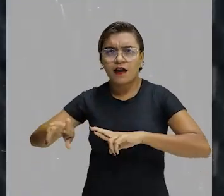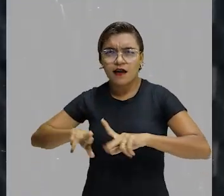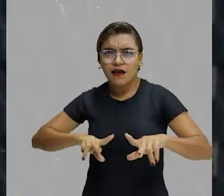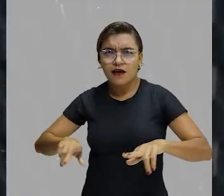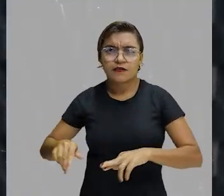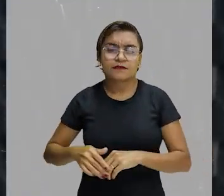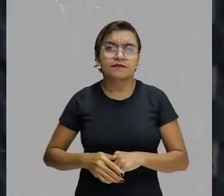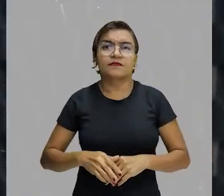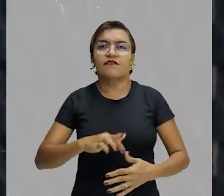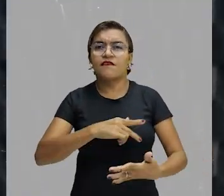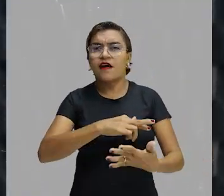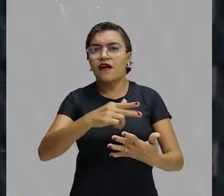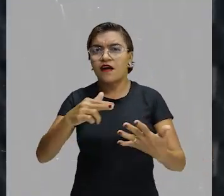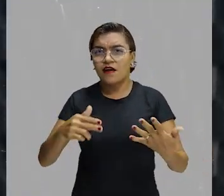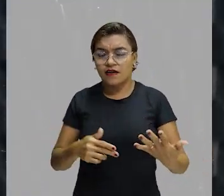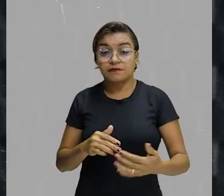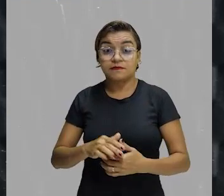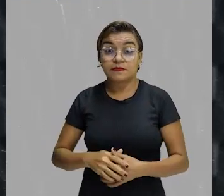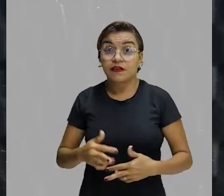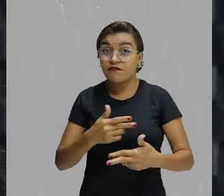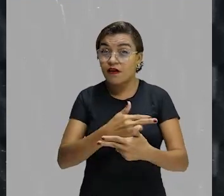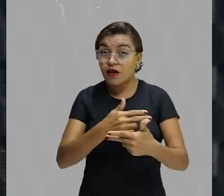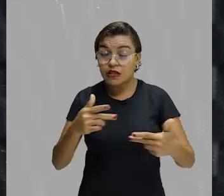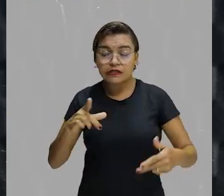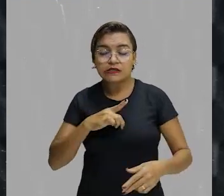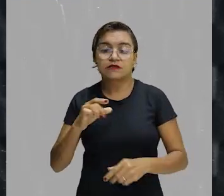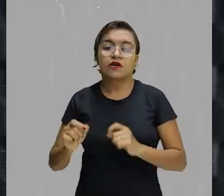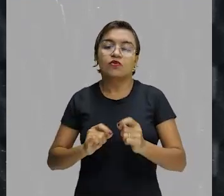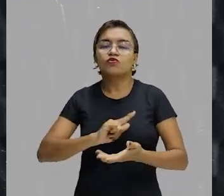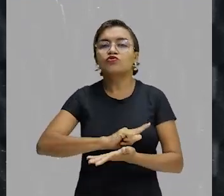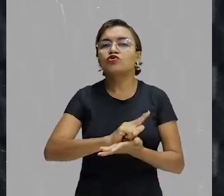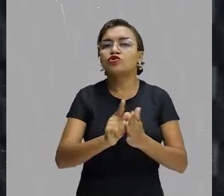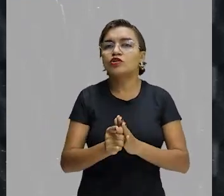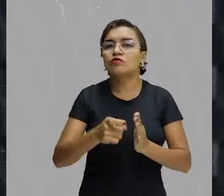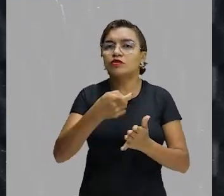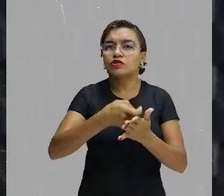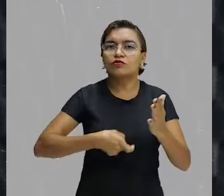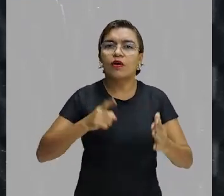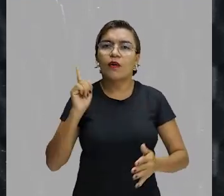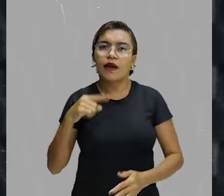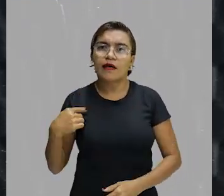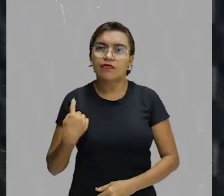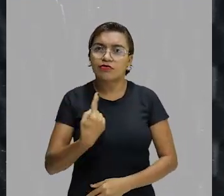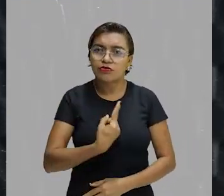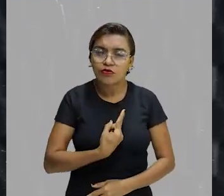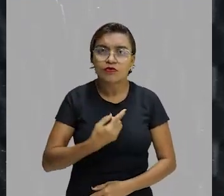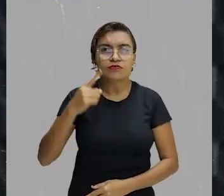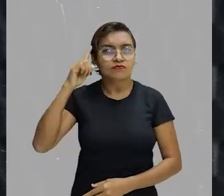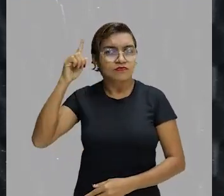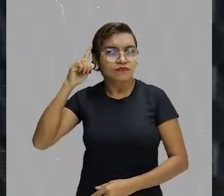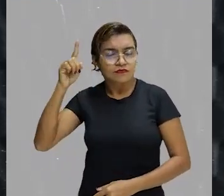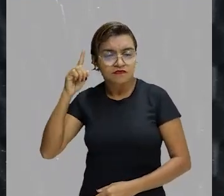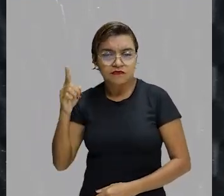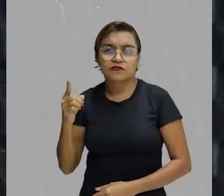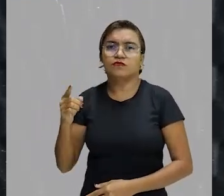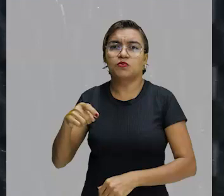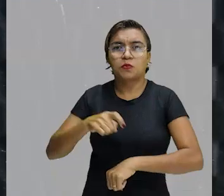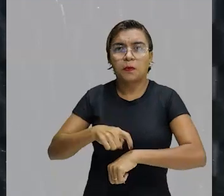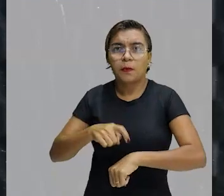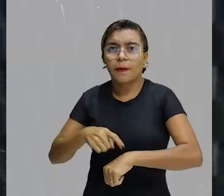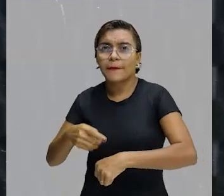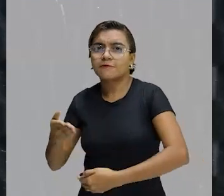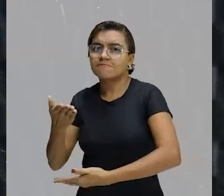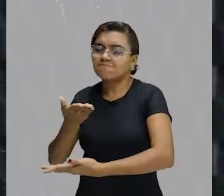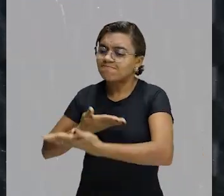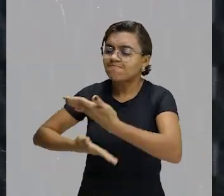quando falamos de gênero textual, são todos os gêneros que estão no nosso cotidiano. Situações sociocomunicativas.